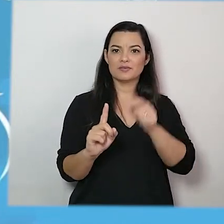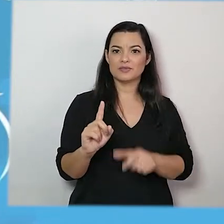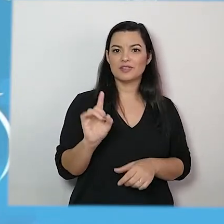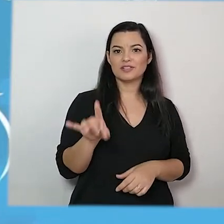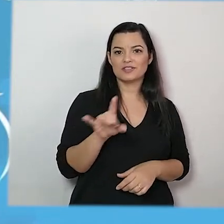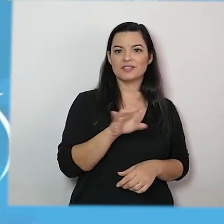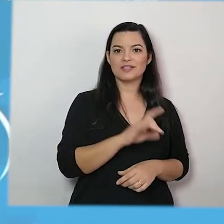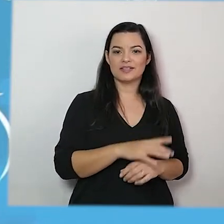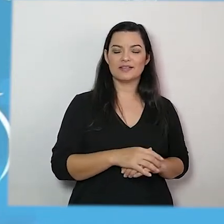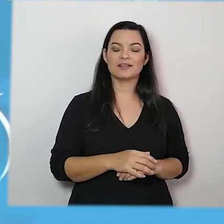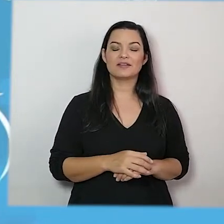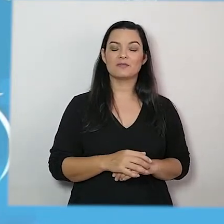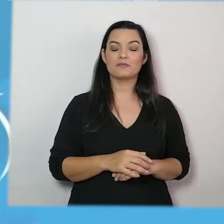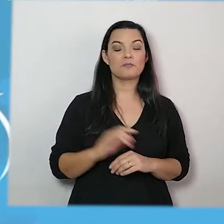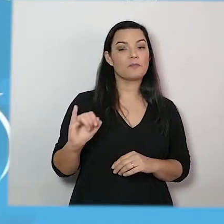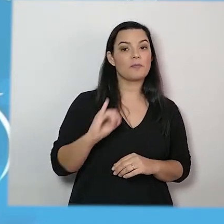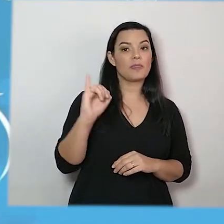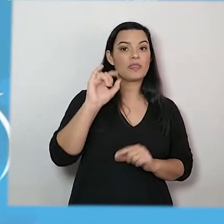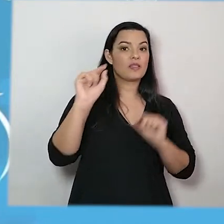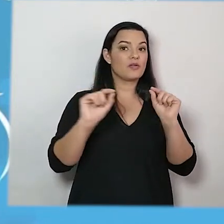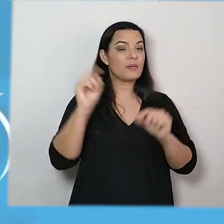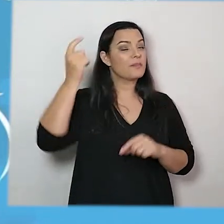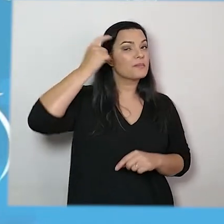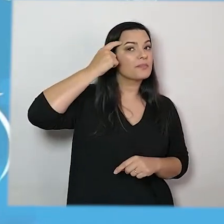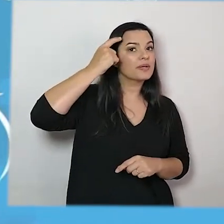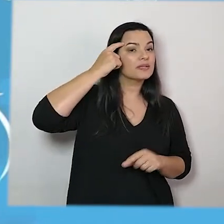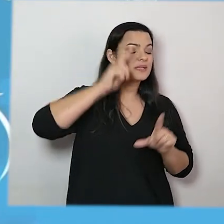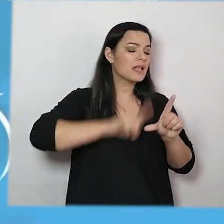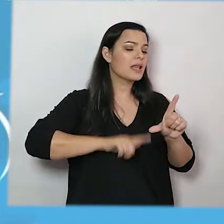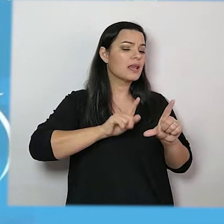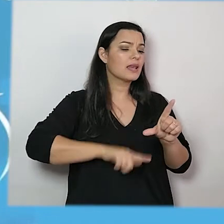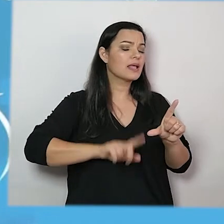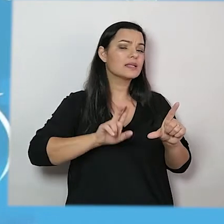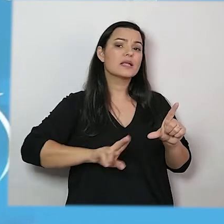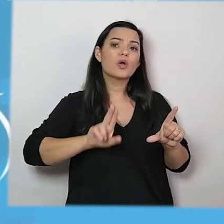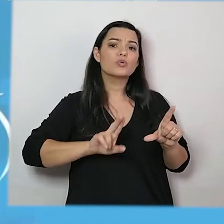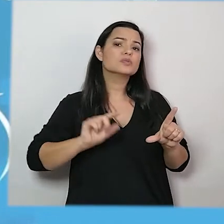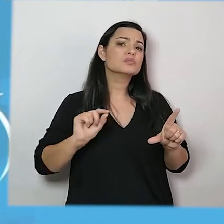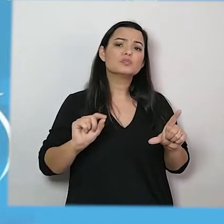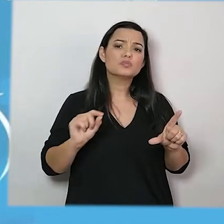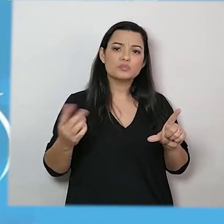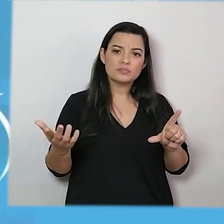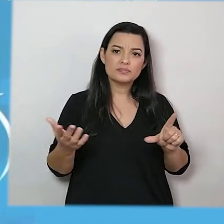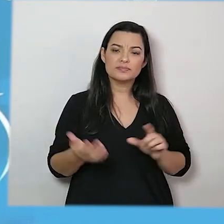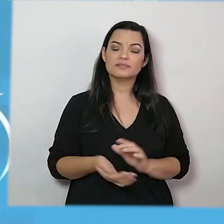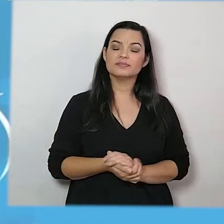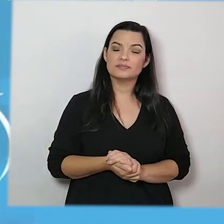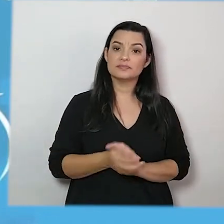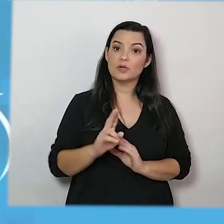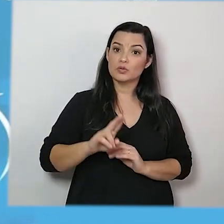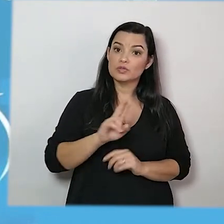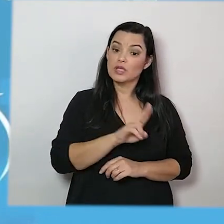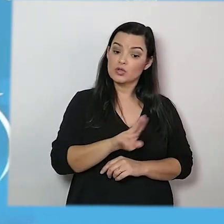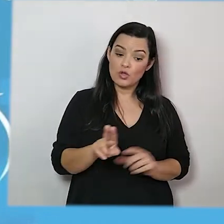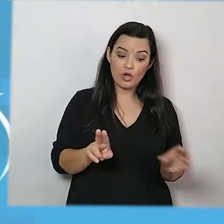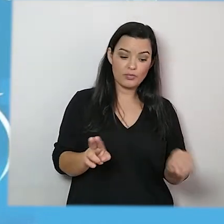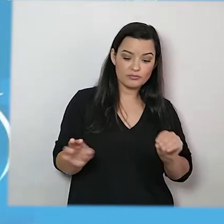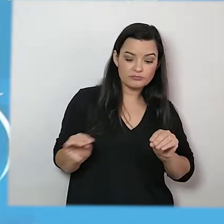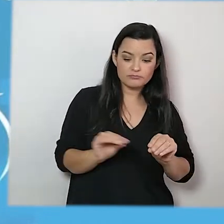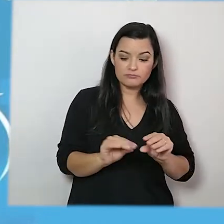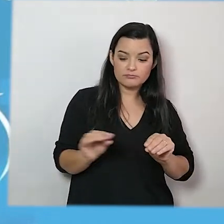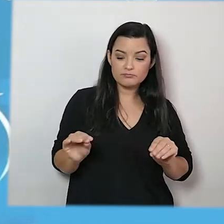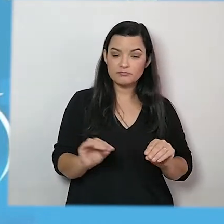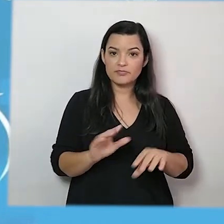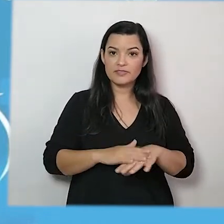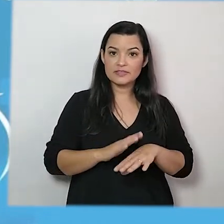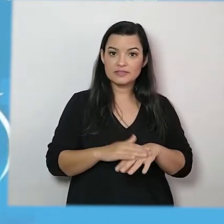É importante, durante a escrita, pensar quais letras você vai utilizar para escrever o nome das